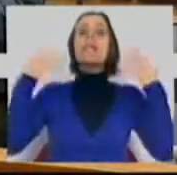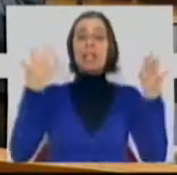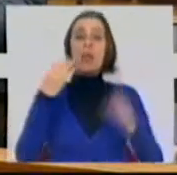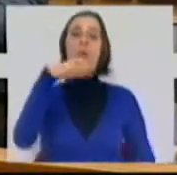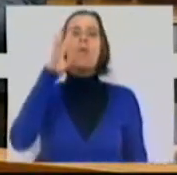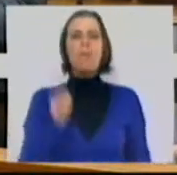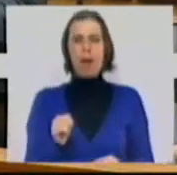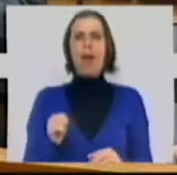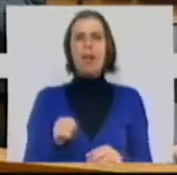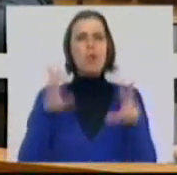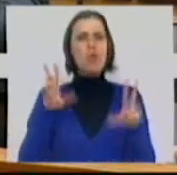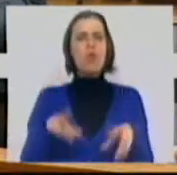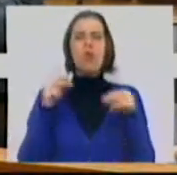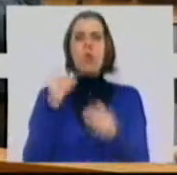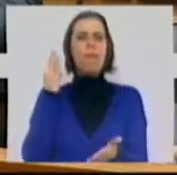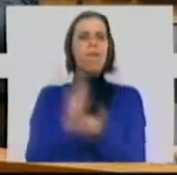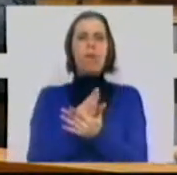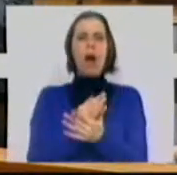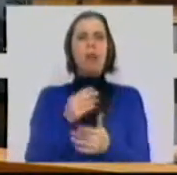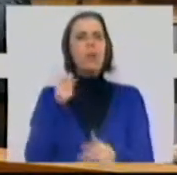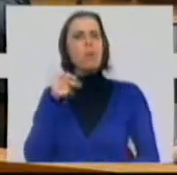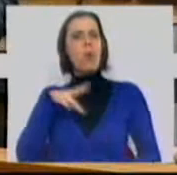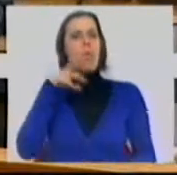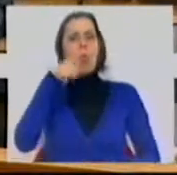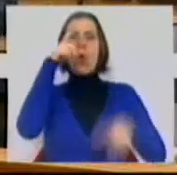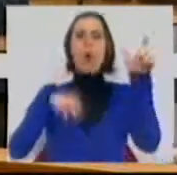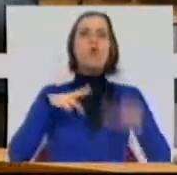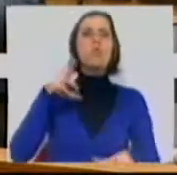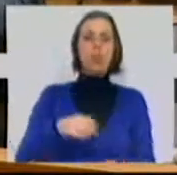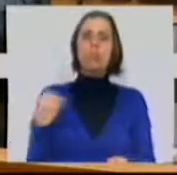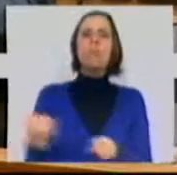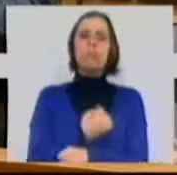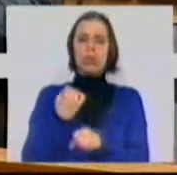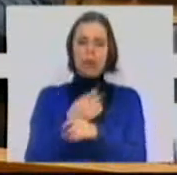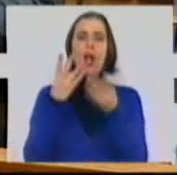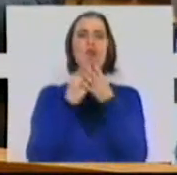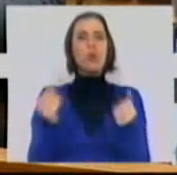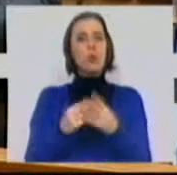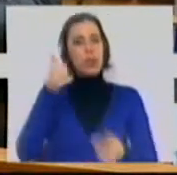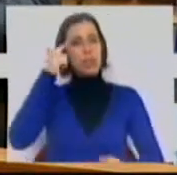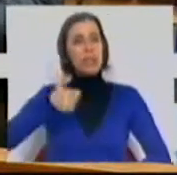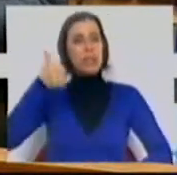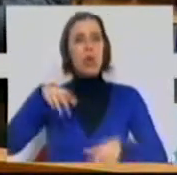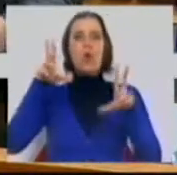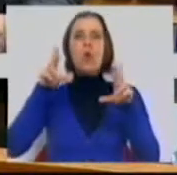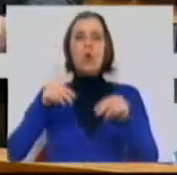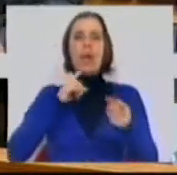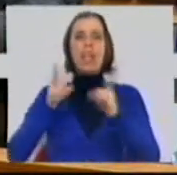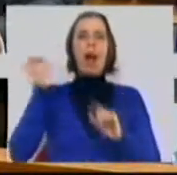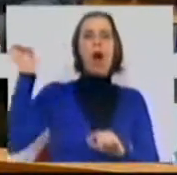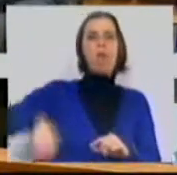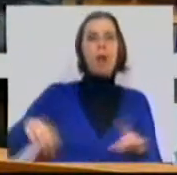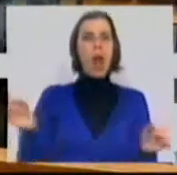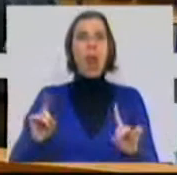O Partido Socialista nunca falta a Portugal, aos portugueses, trabalha em soluções e nunca falta a nenhum diálogos.